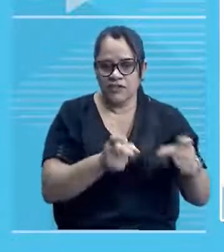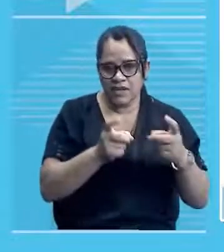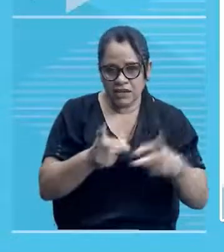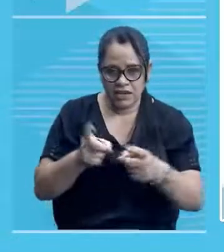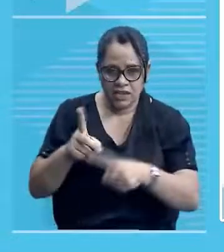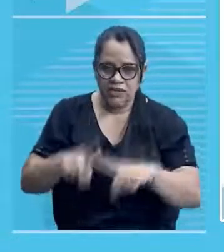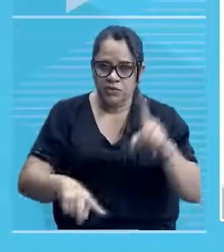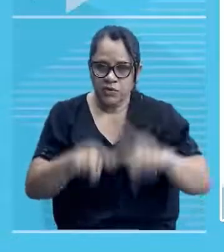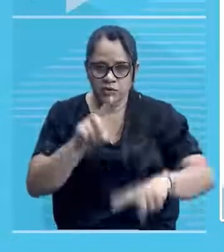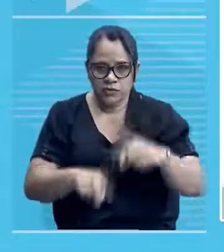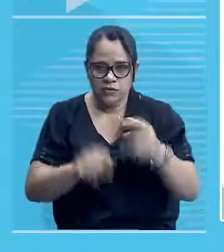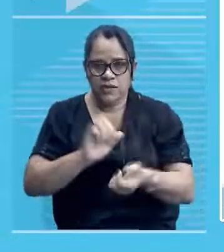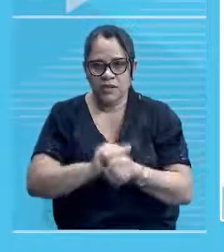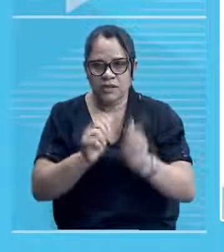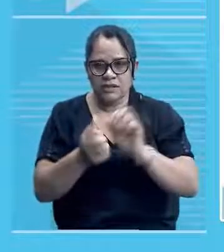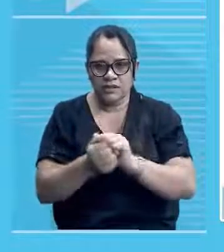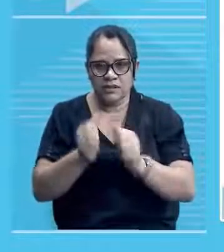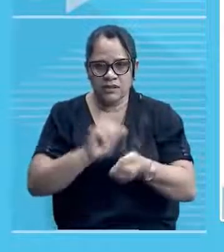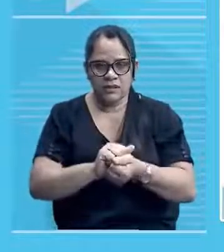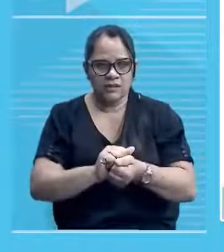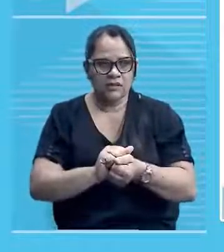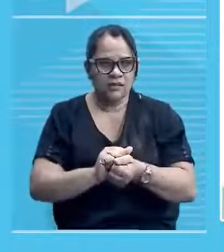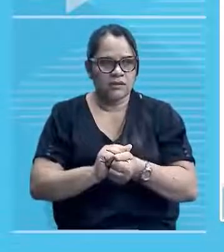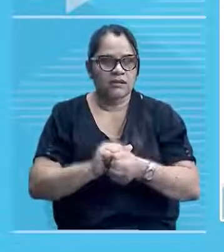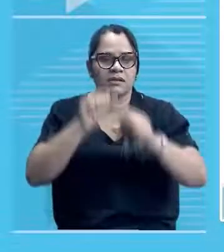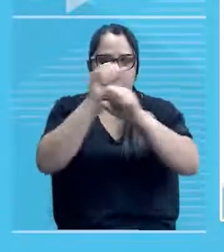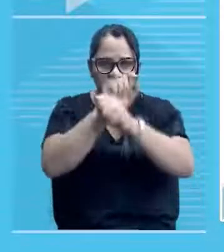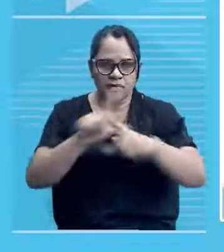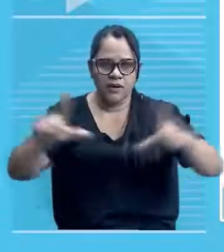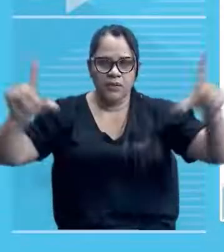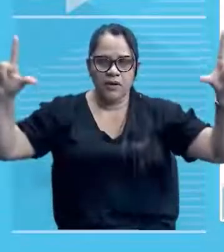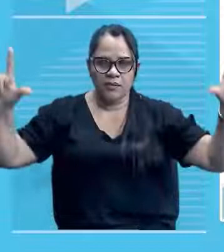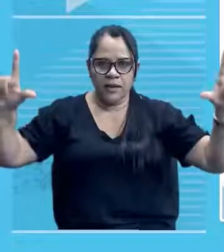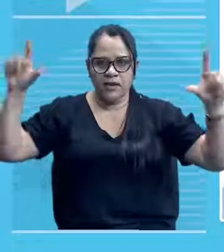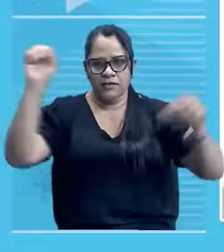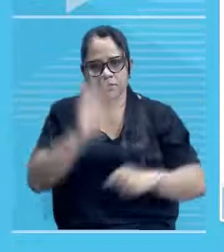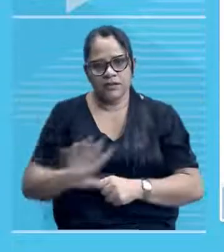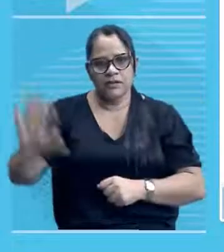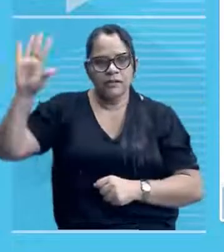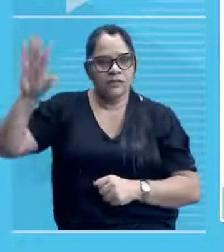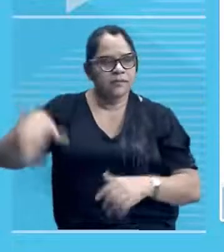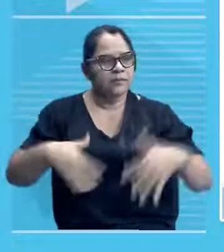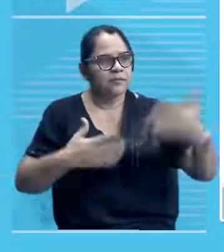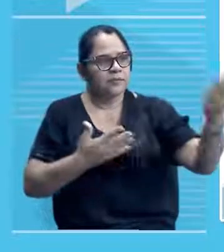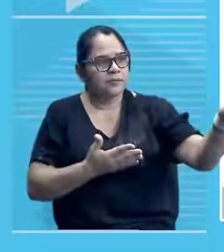E aí, no slide seguinte, olha aqui. Aí você tem uma imagem mais ampla da área, olha só.